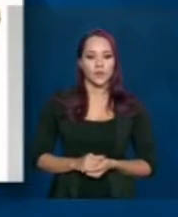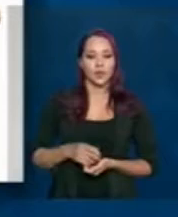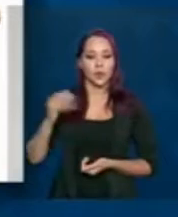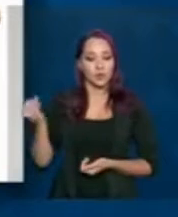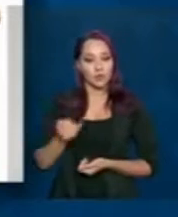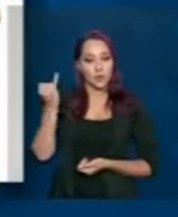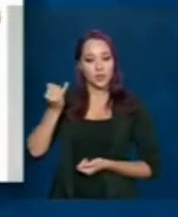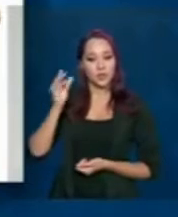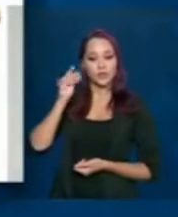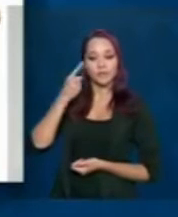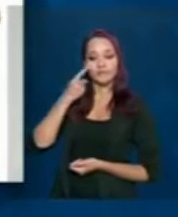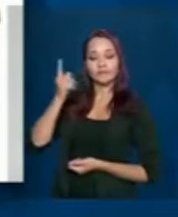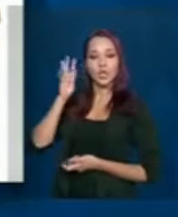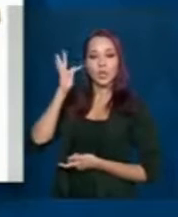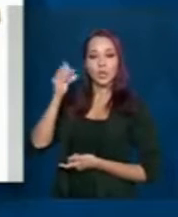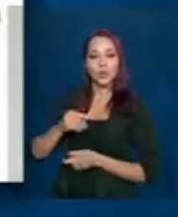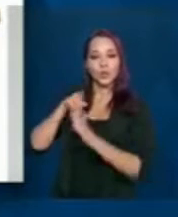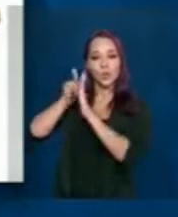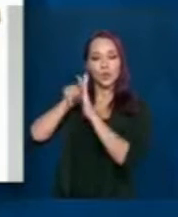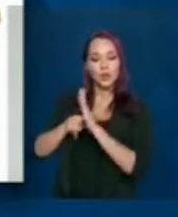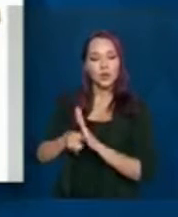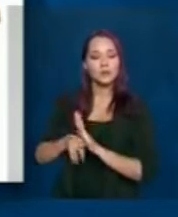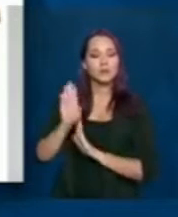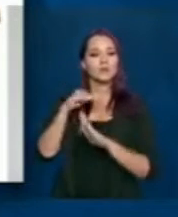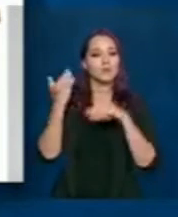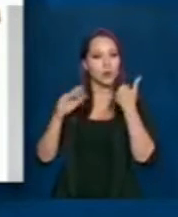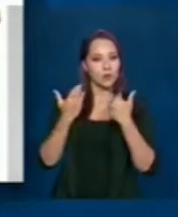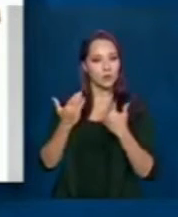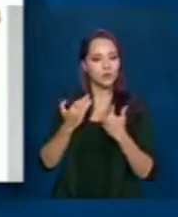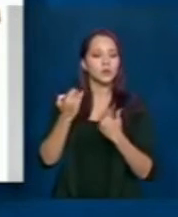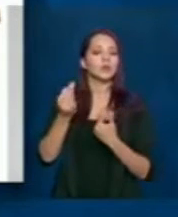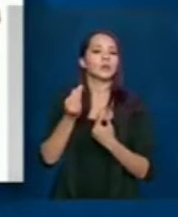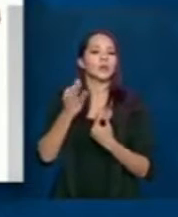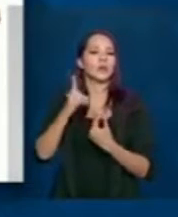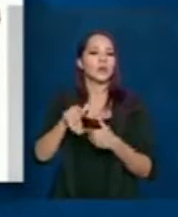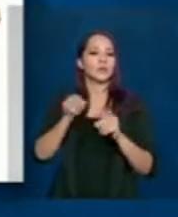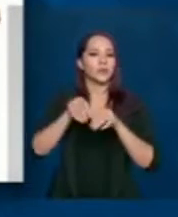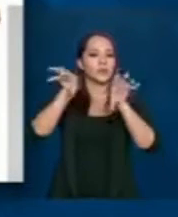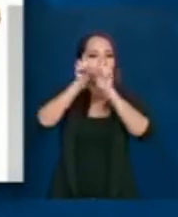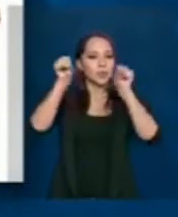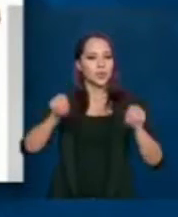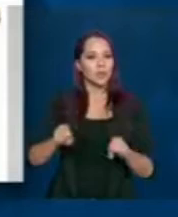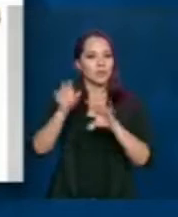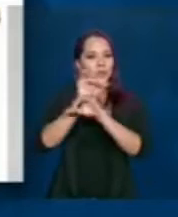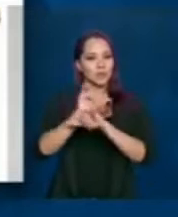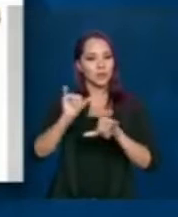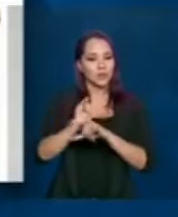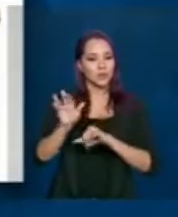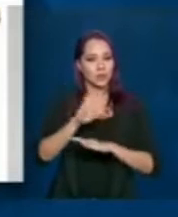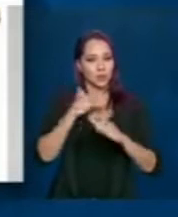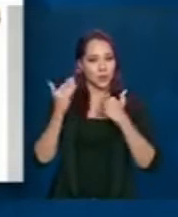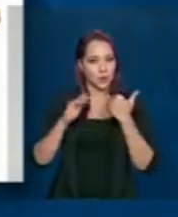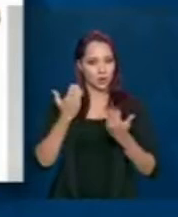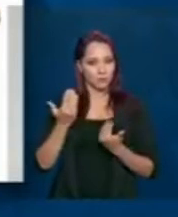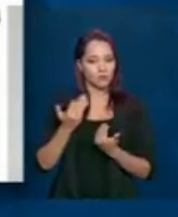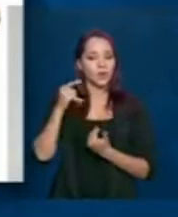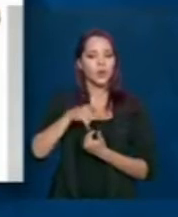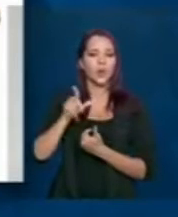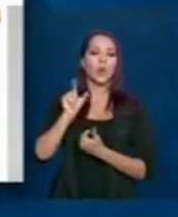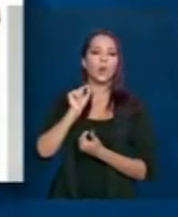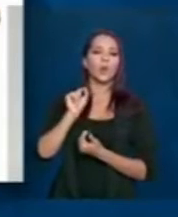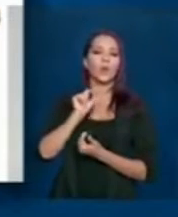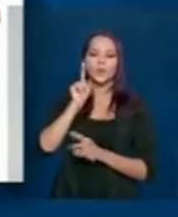importante colocar que todas as análises de mortalidade são feitas através do sistema de informação de mortalidade, que ele tem o objetivo de